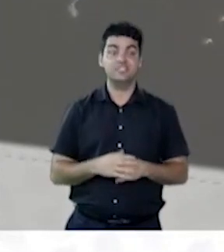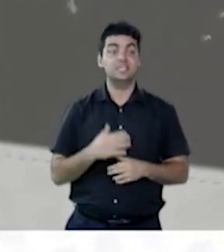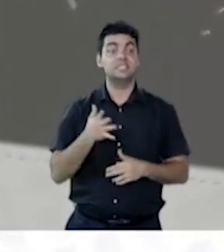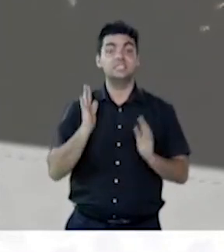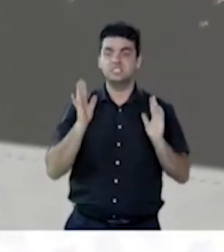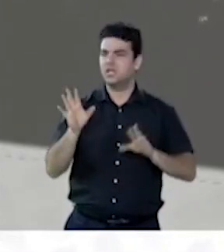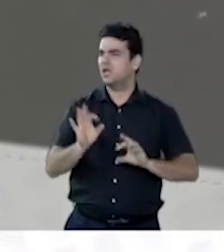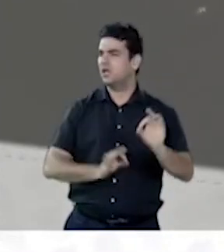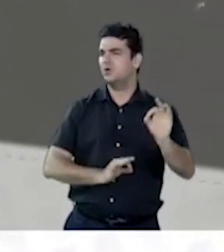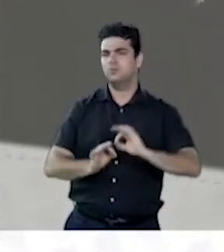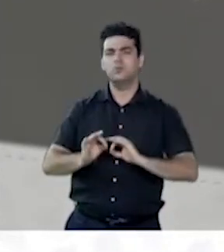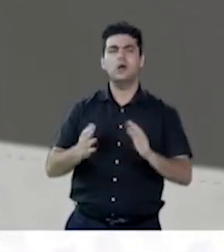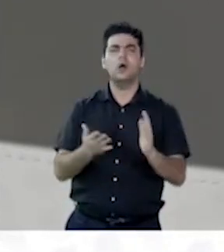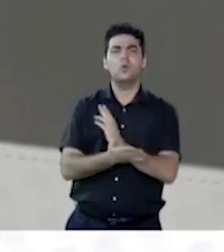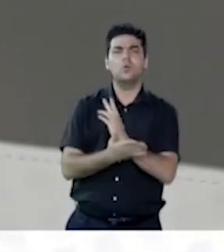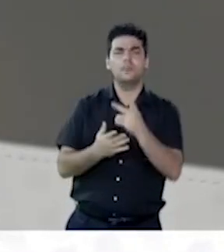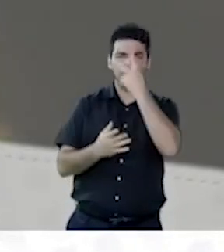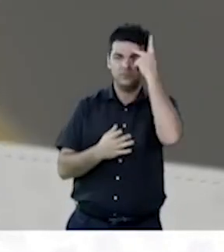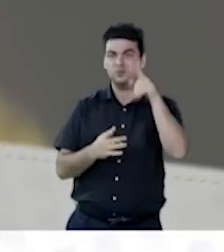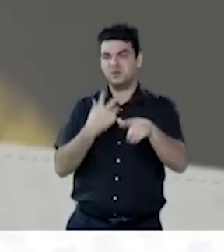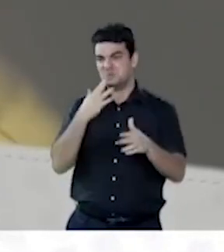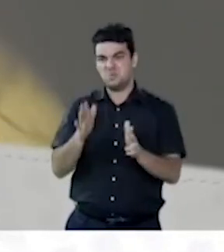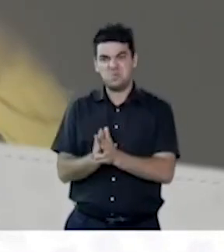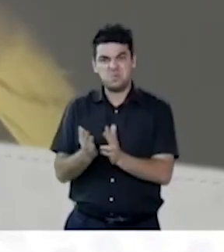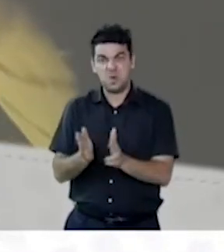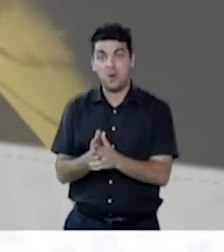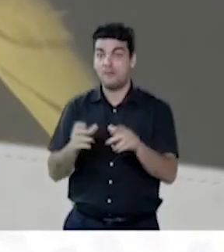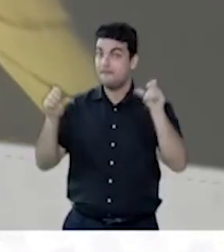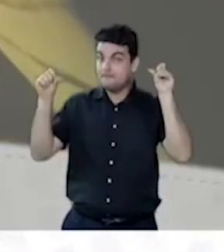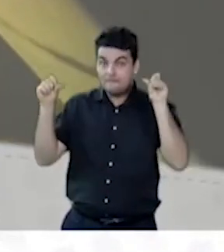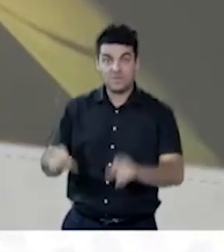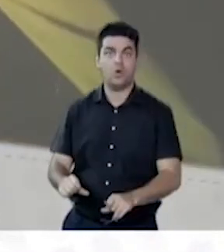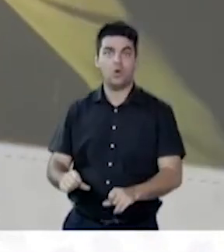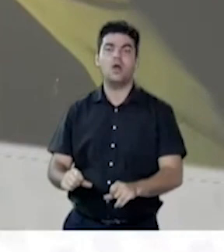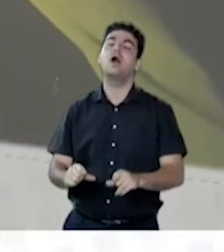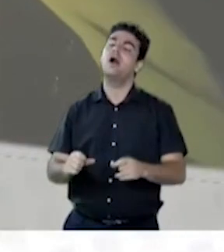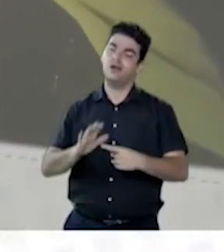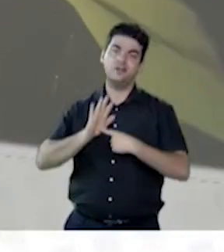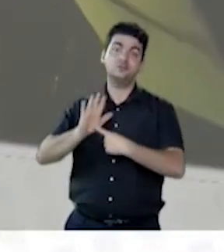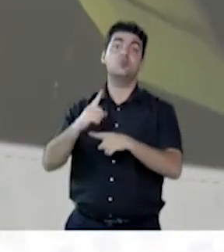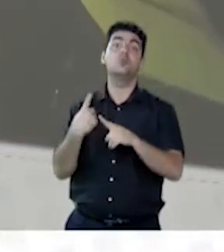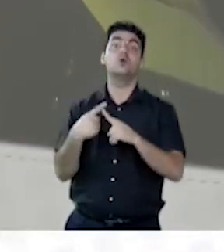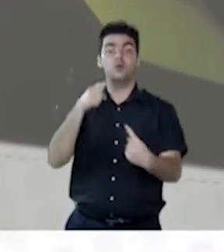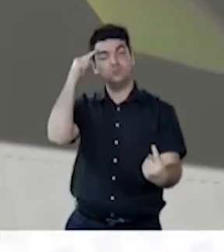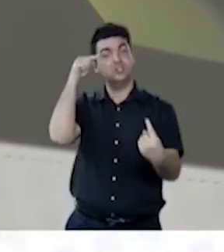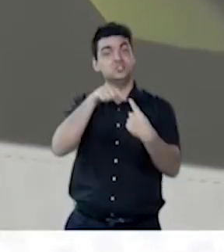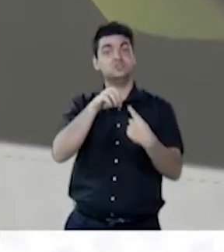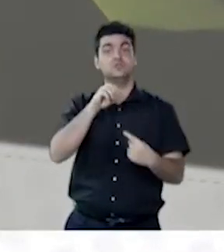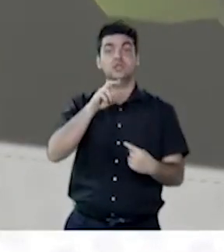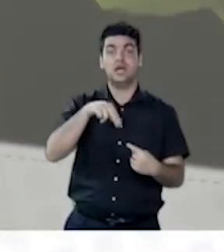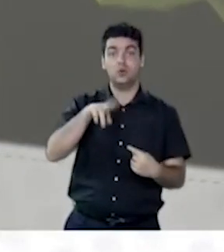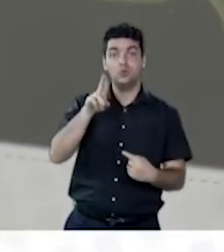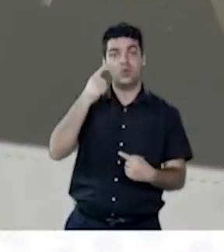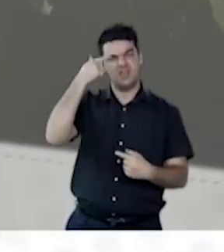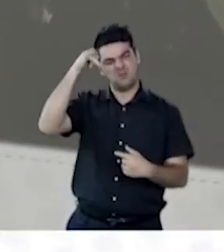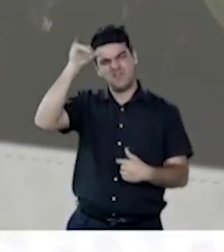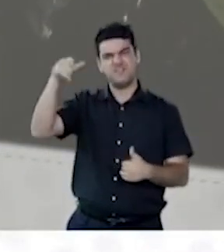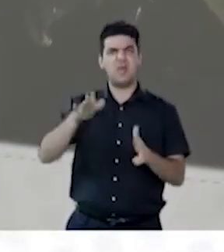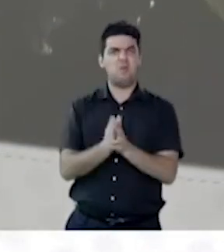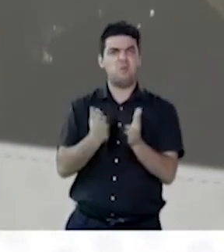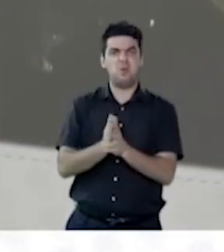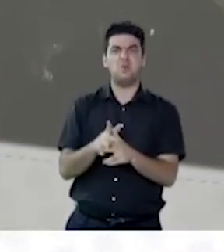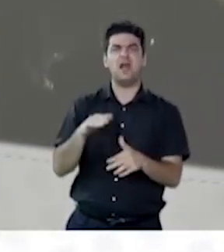grande contingente de pessoas da miséria extrema. A meta da ONU de reduzir a pobreza